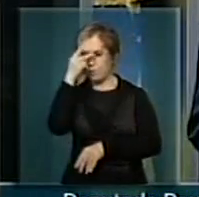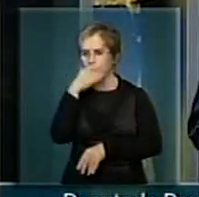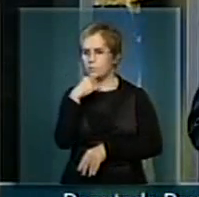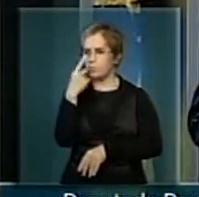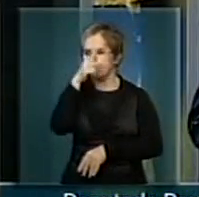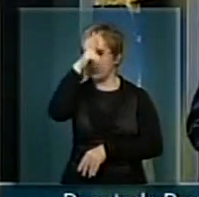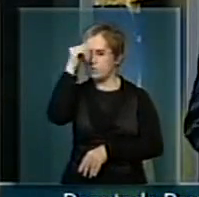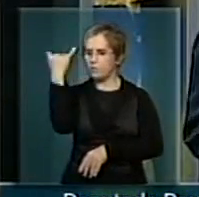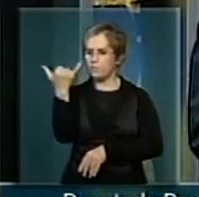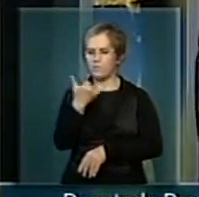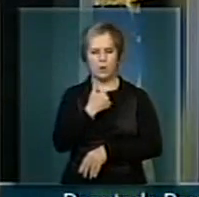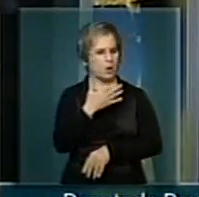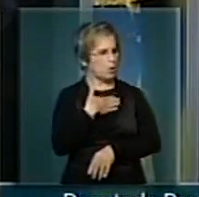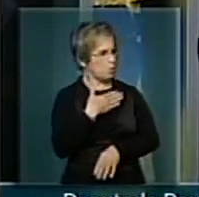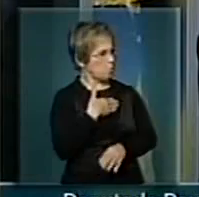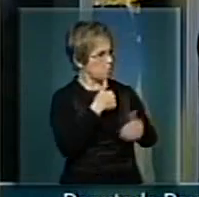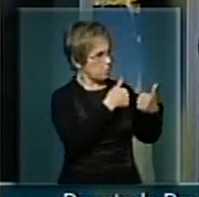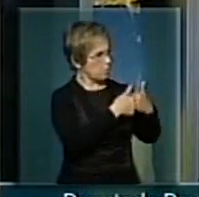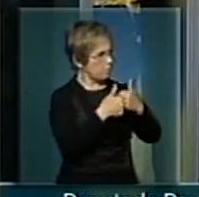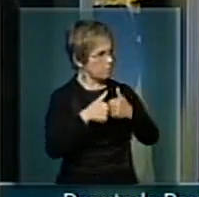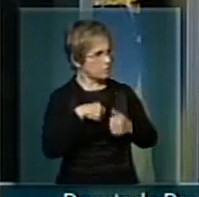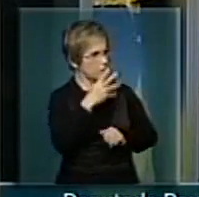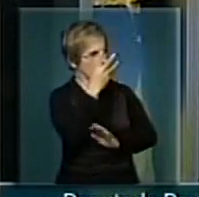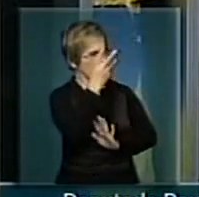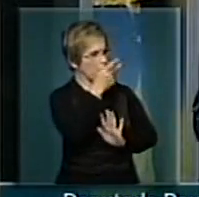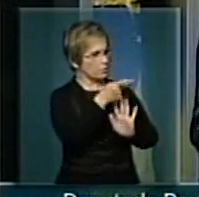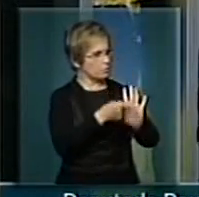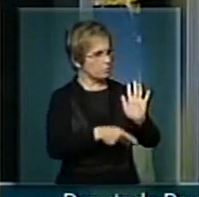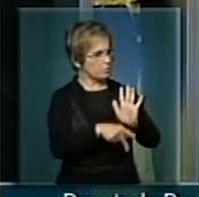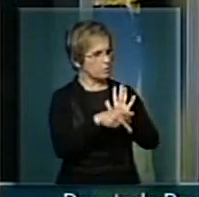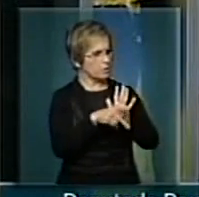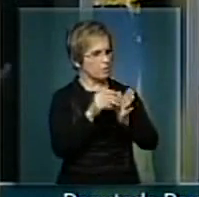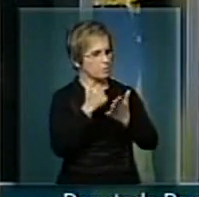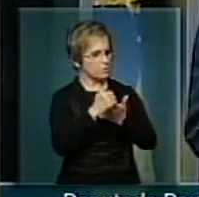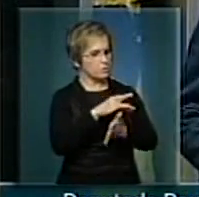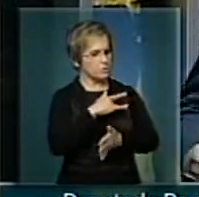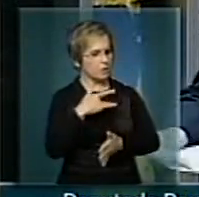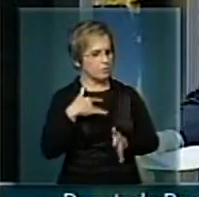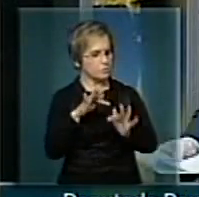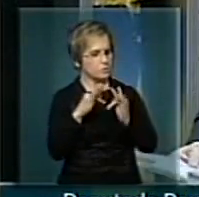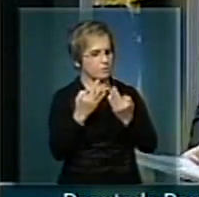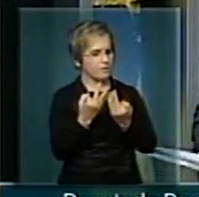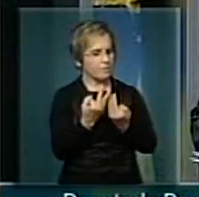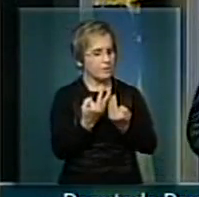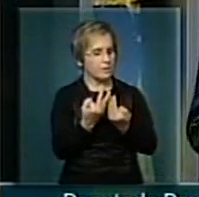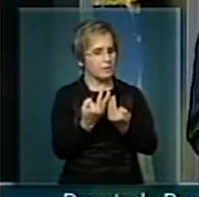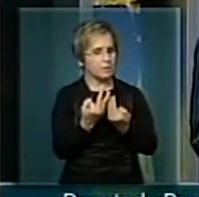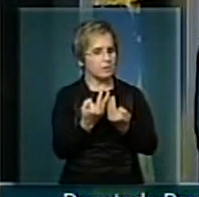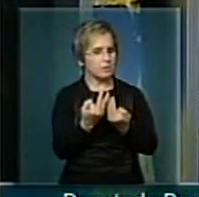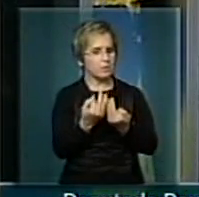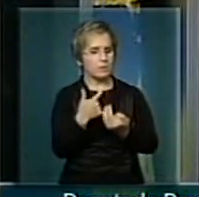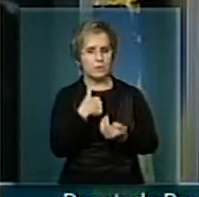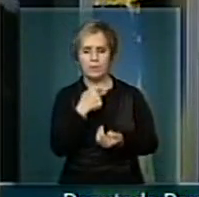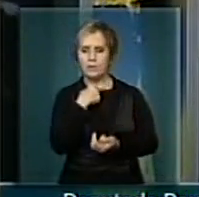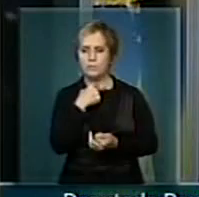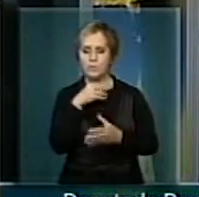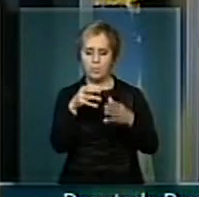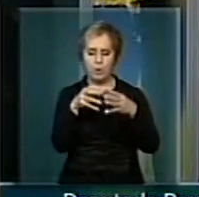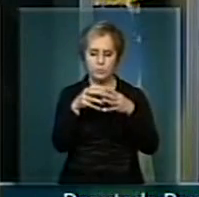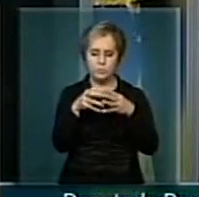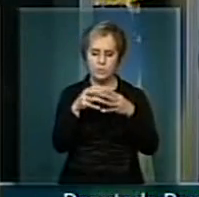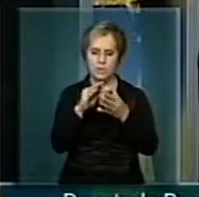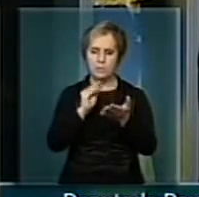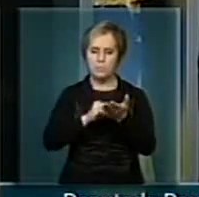o meu vizinho tem quatro programas de saúde da família, quatro equipes. Eu não posso ficar sem equipe porque, senão, a minha